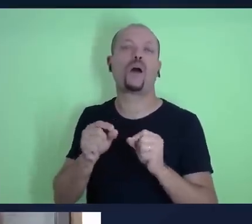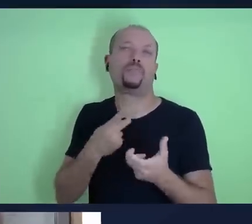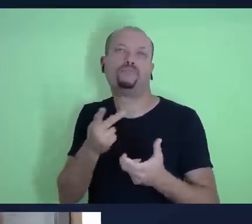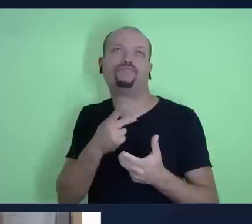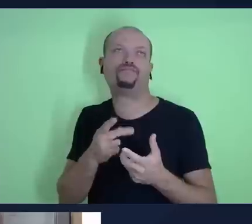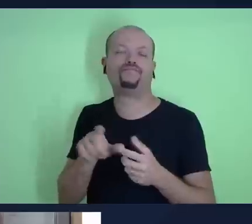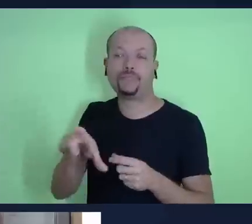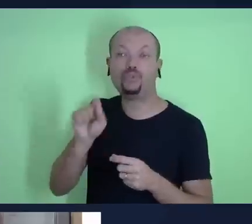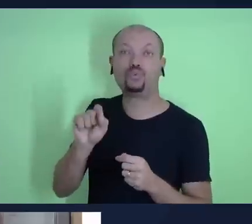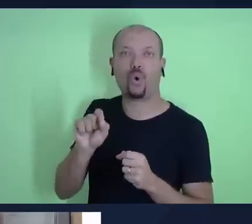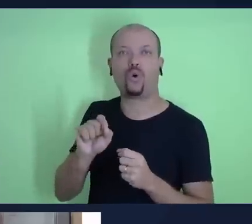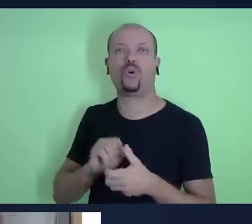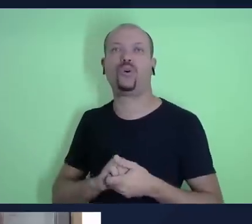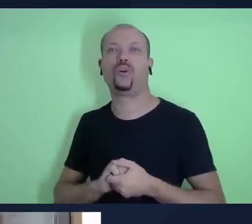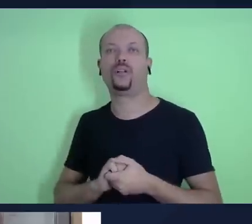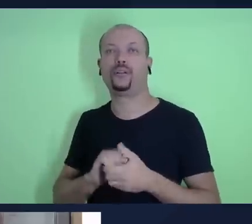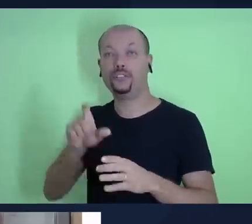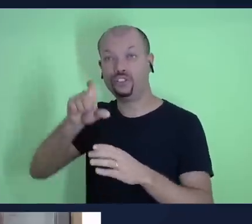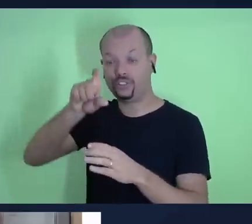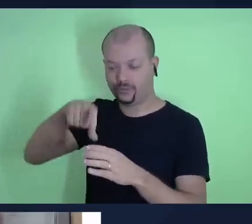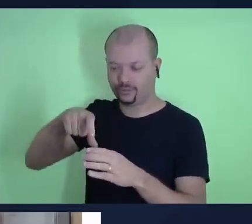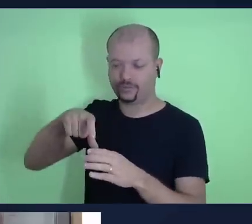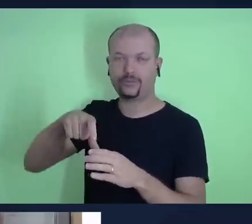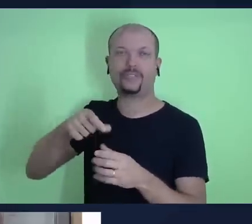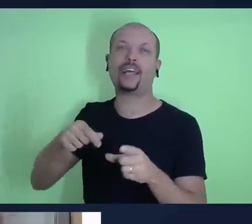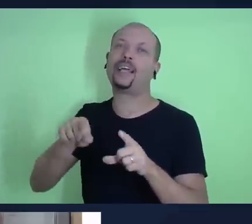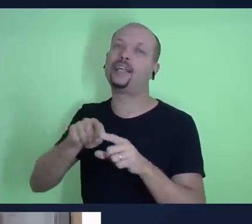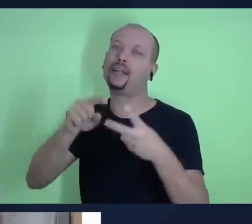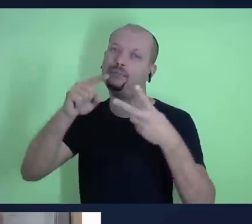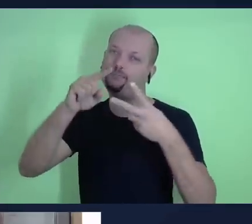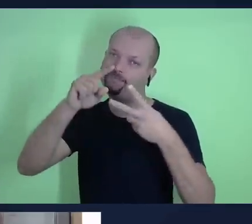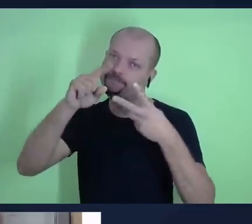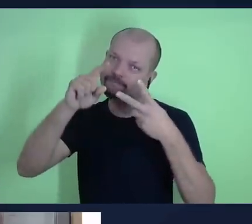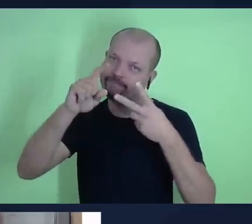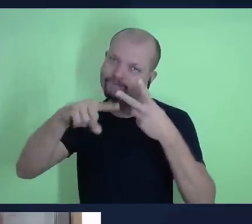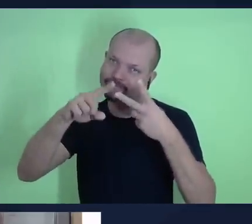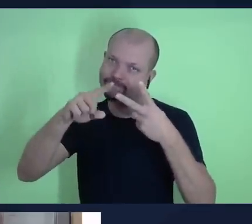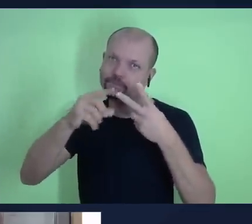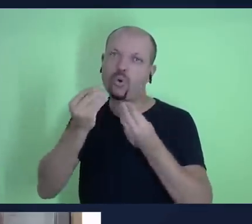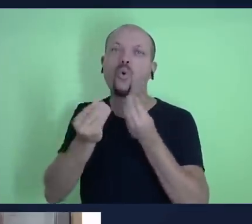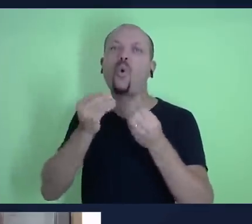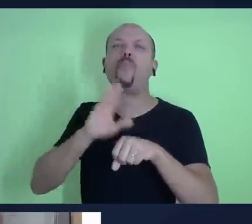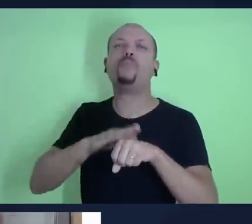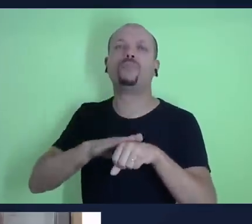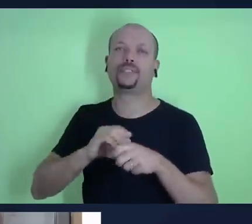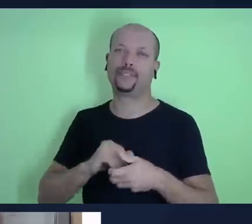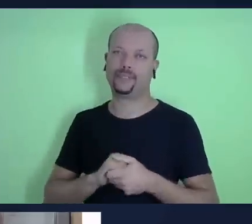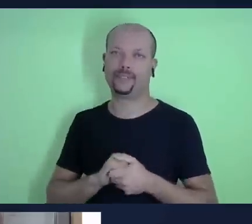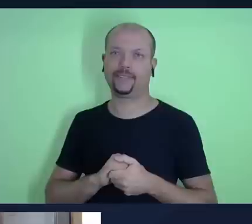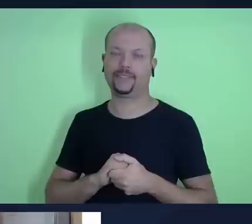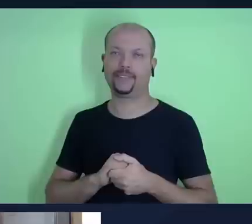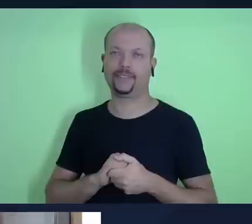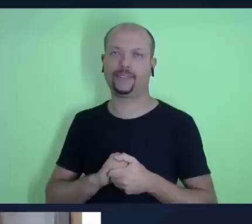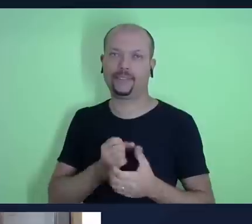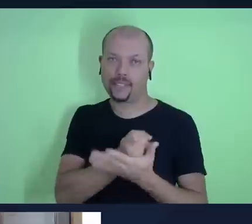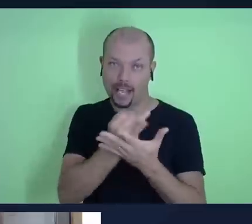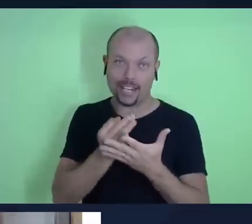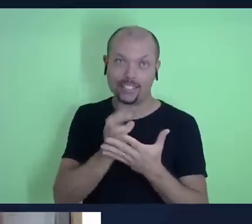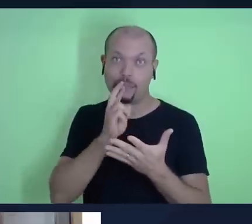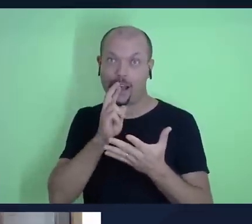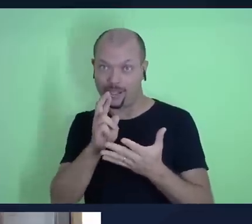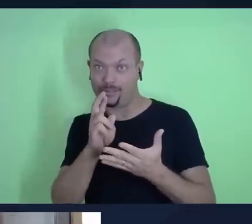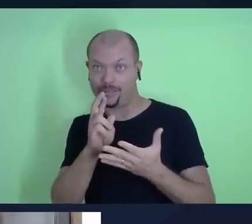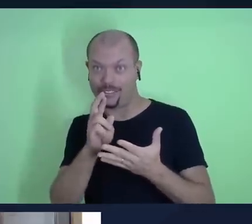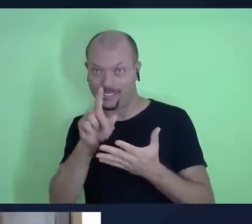dizimar, aí vem a sua segunda questão, como fazer isso? A lição, para responder essa pergunta,